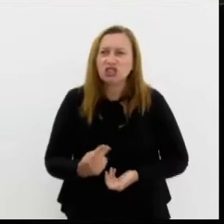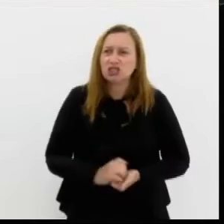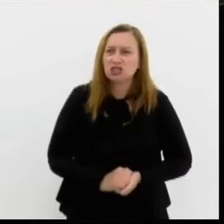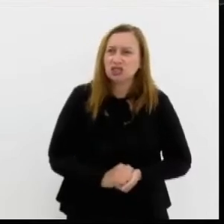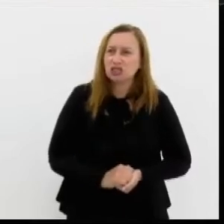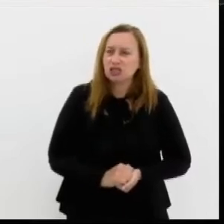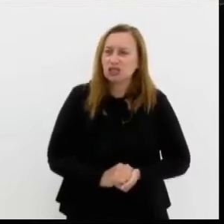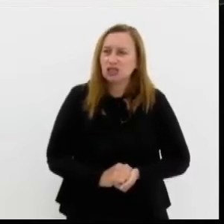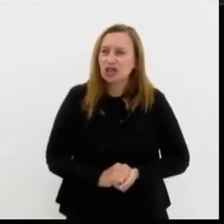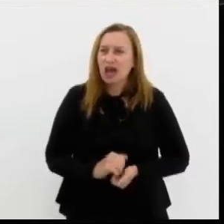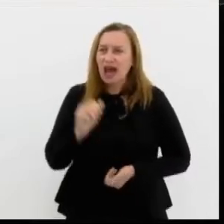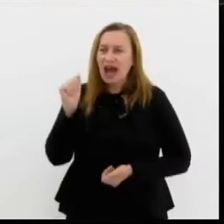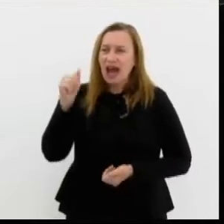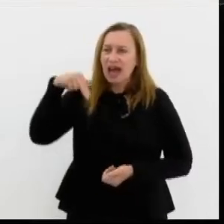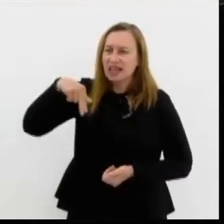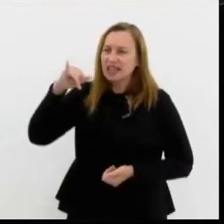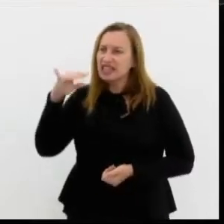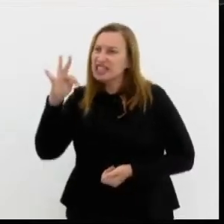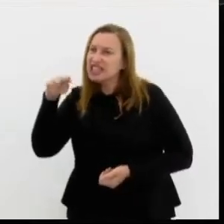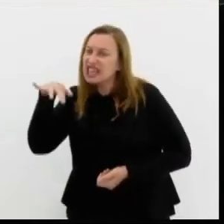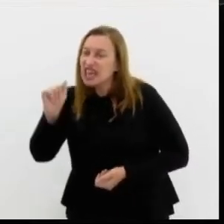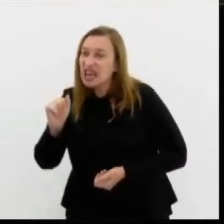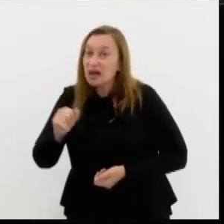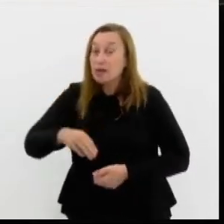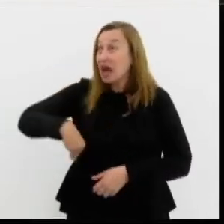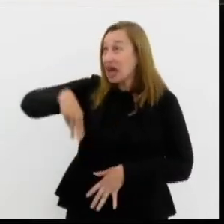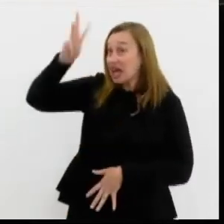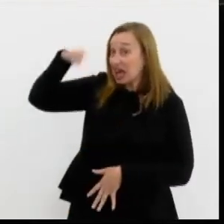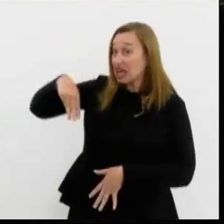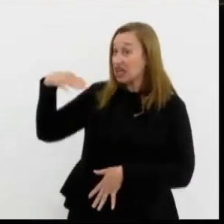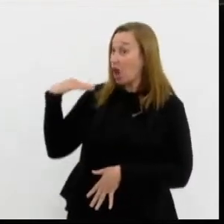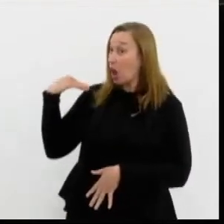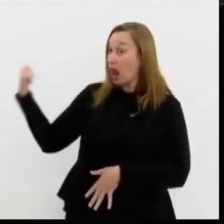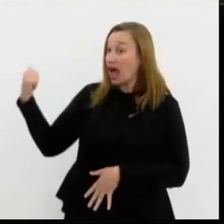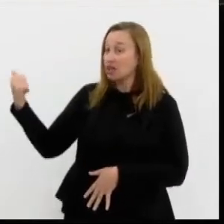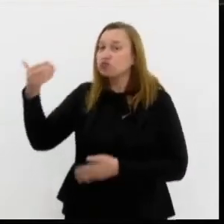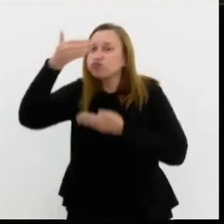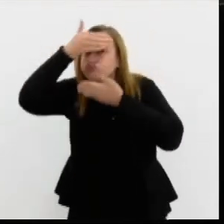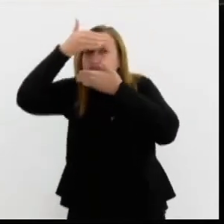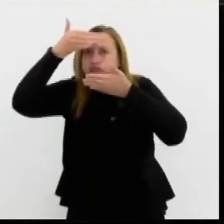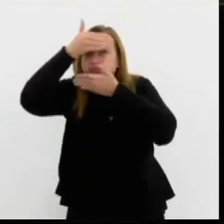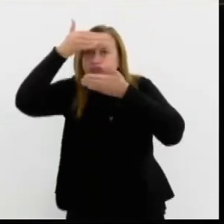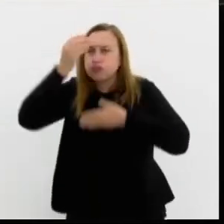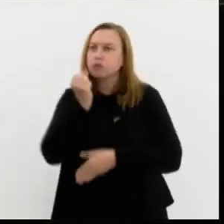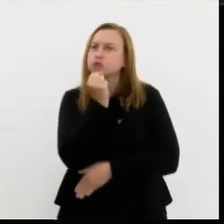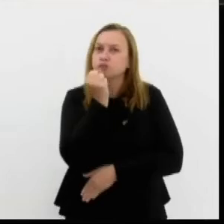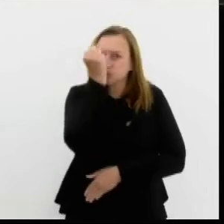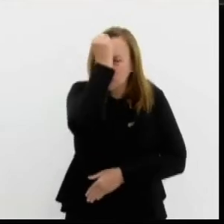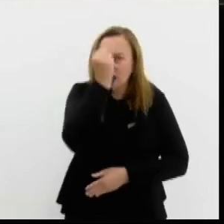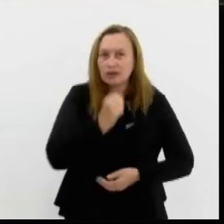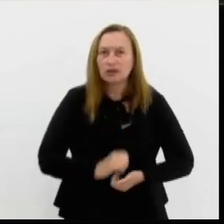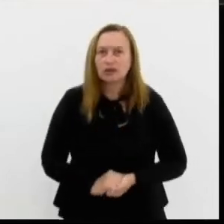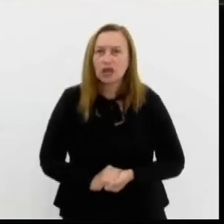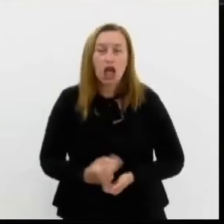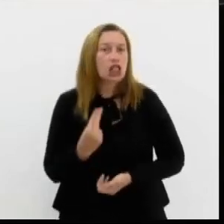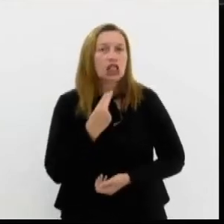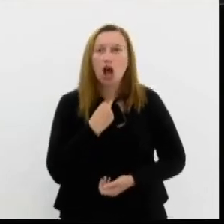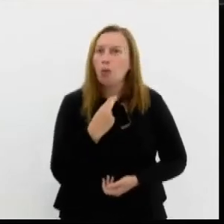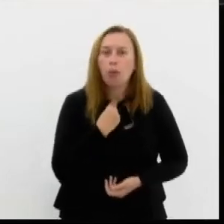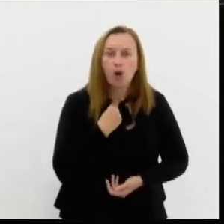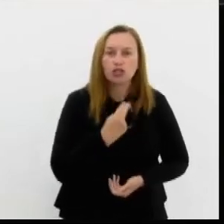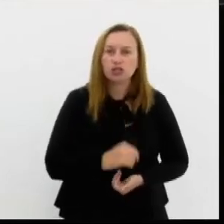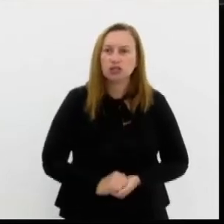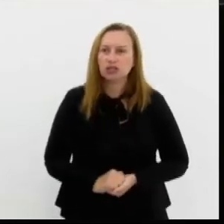anistia para quem se coloca ao lado dos terroristas do Ramaz. Não pode